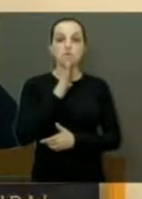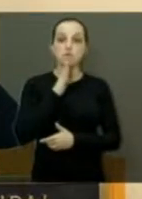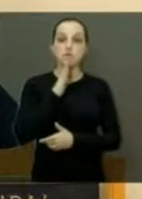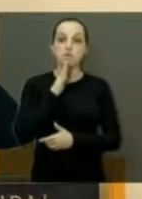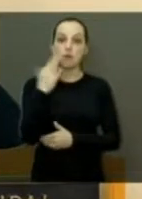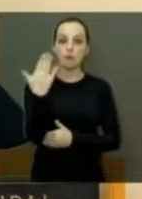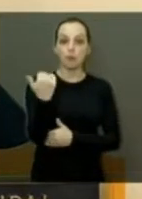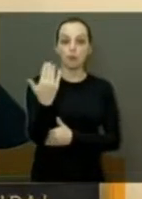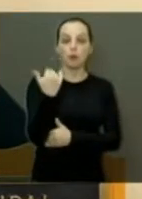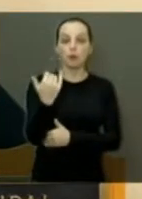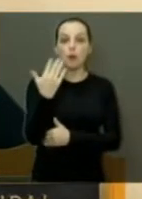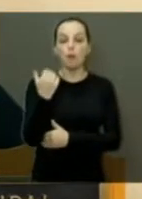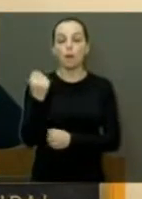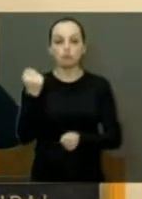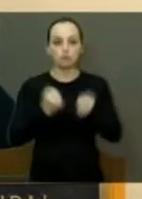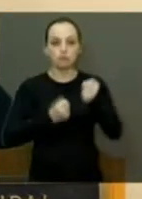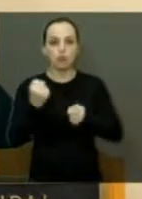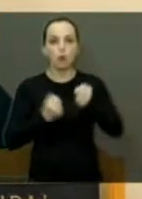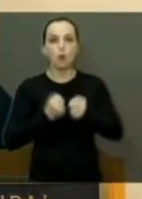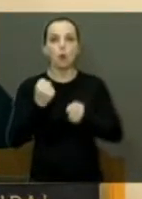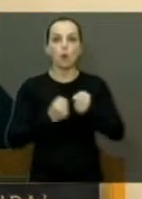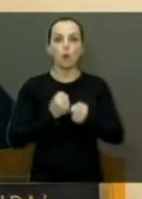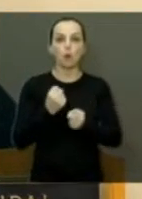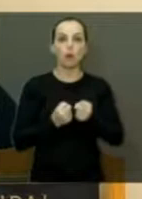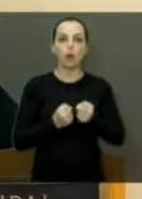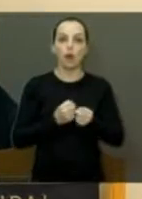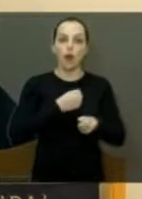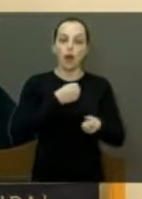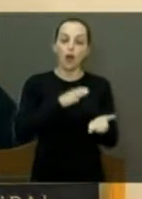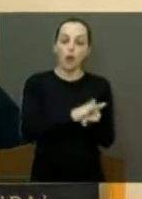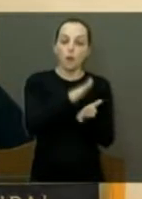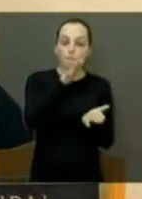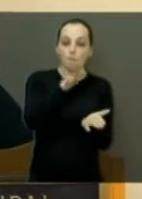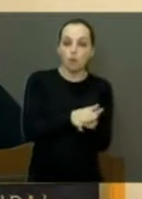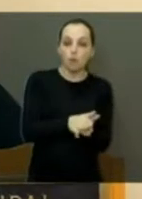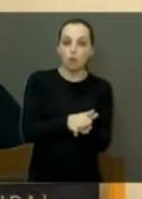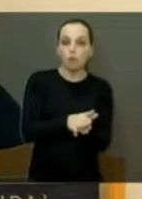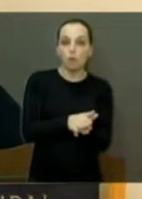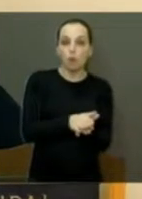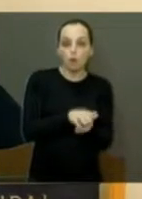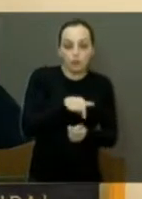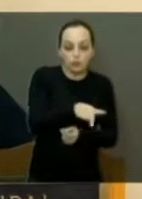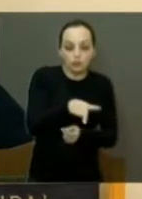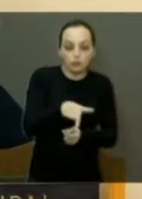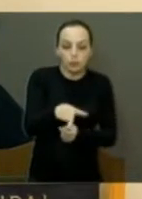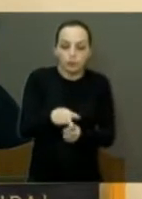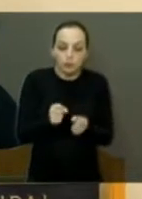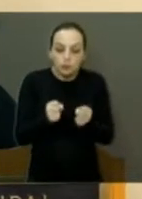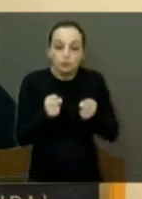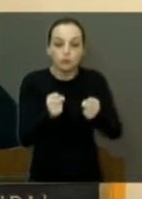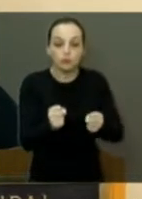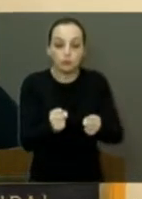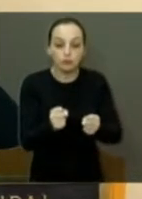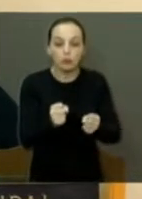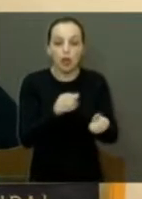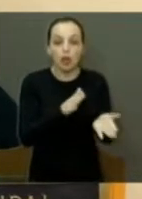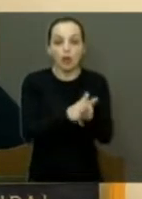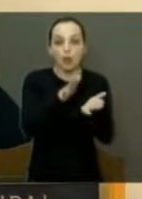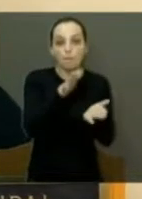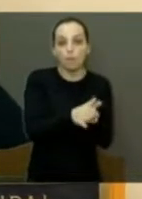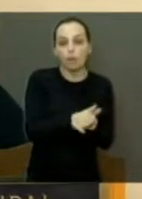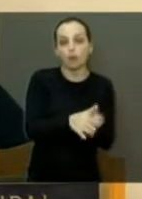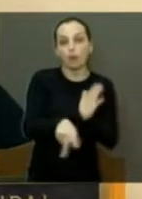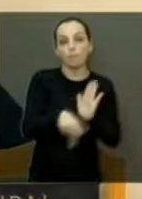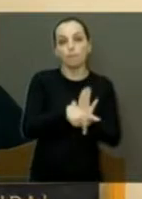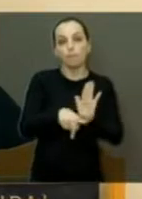o veículo dele foi autuado por parar sobre a faixa de pedestre, e a multa que, a notificação que enviaram para a casa